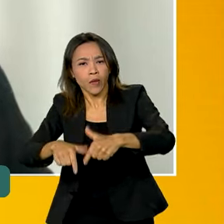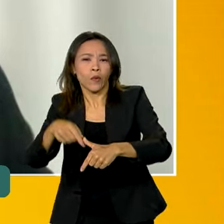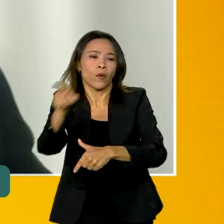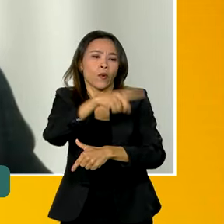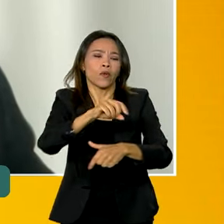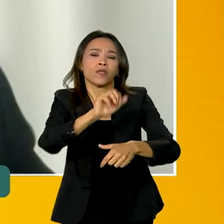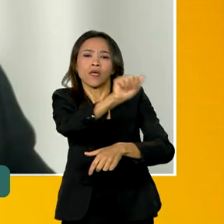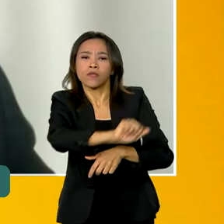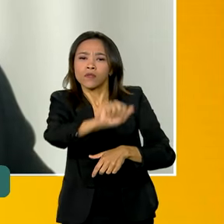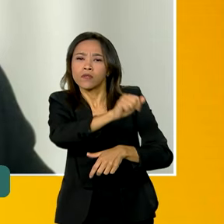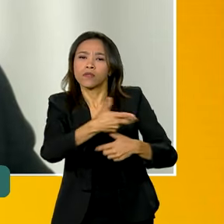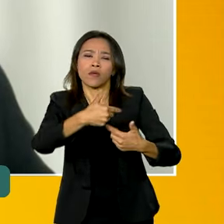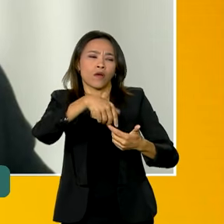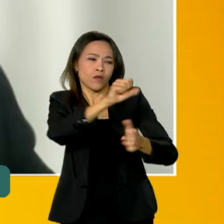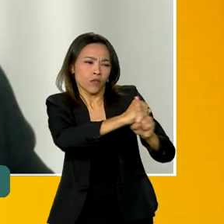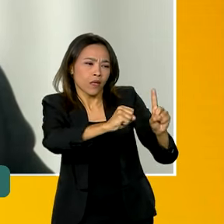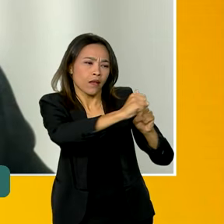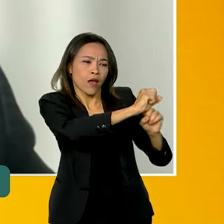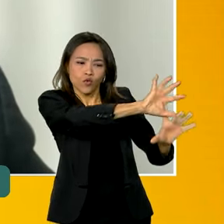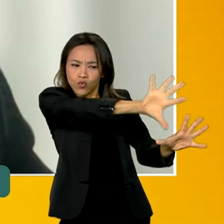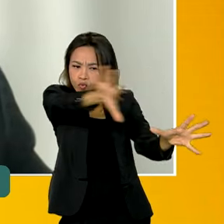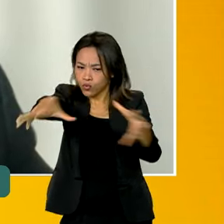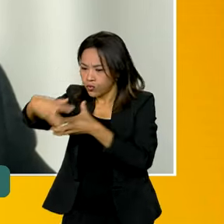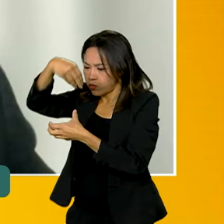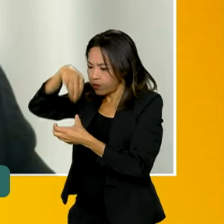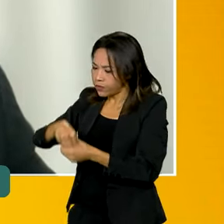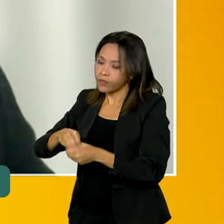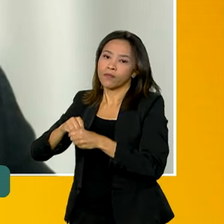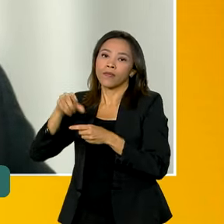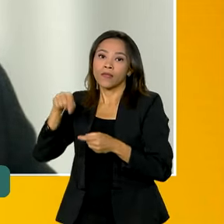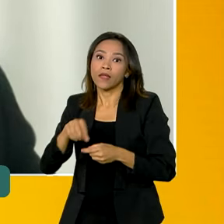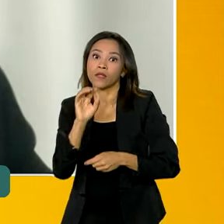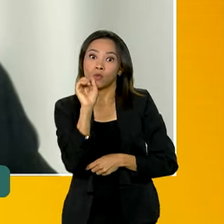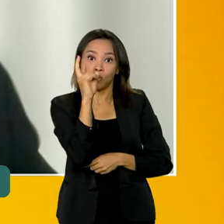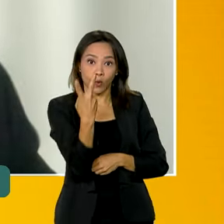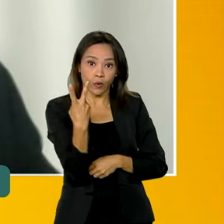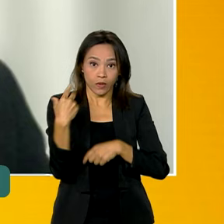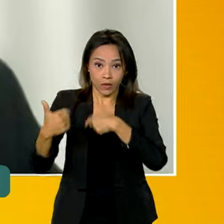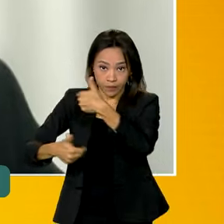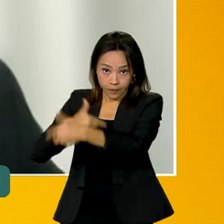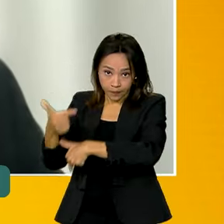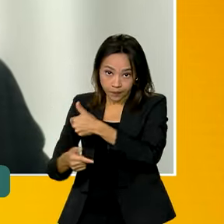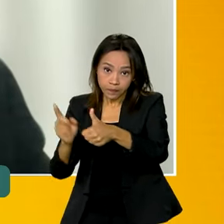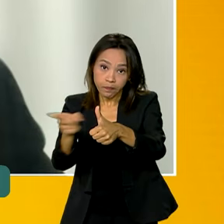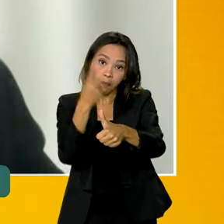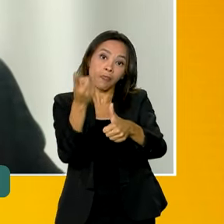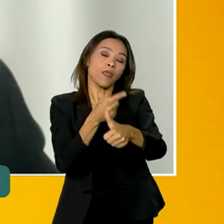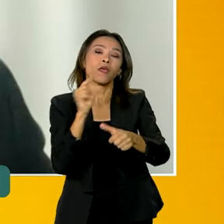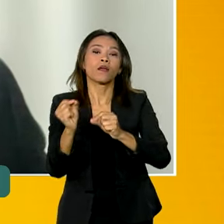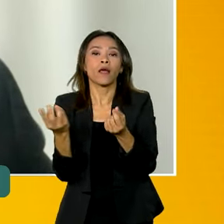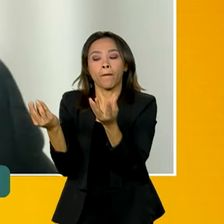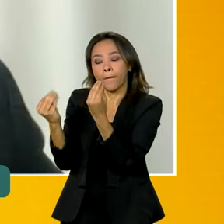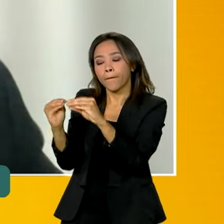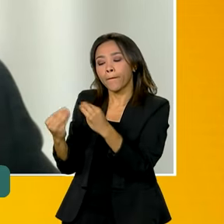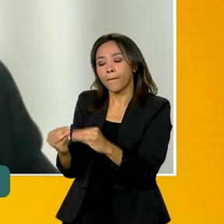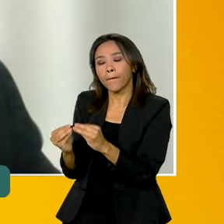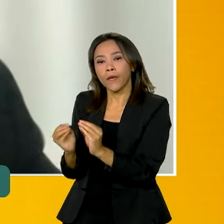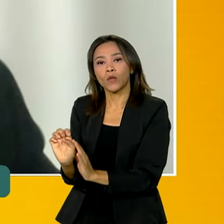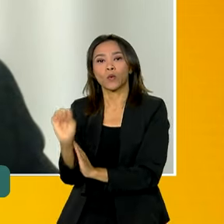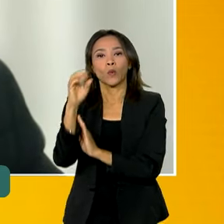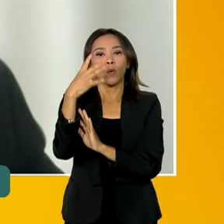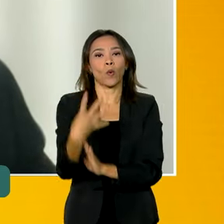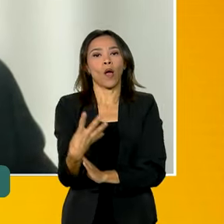sistema de justiça, estão sendo desenvolvidos dois importantes trabalhos. O primeiro seria a elaboração do quarto plano